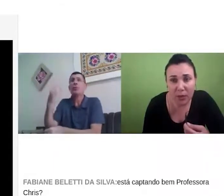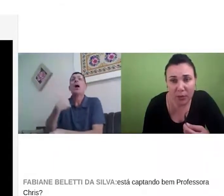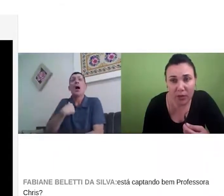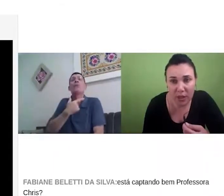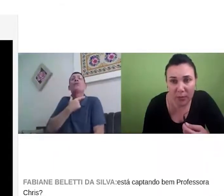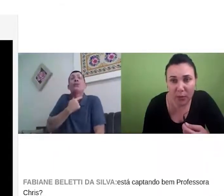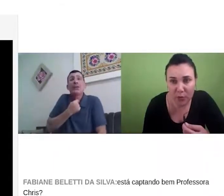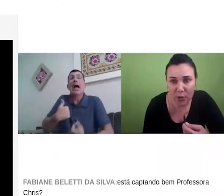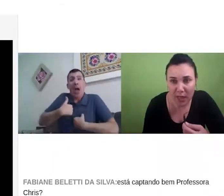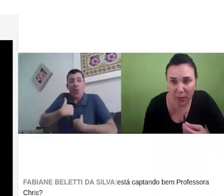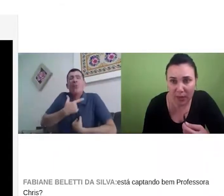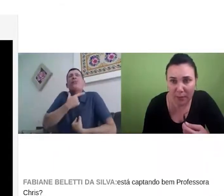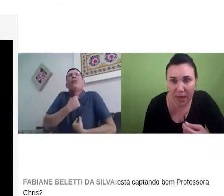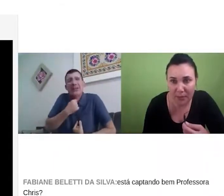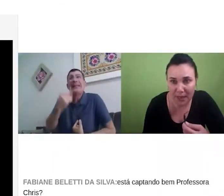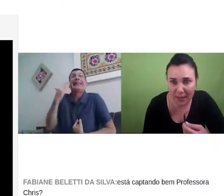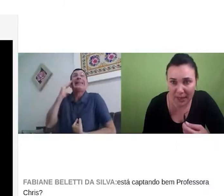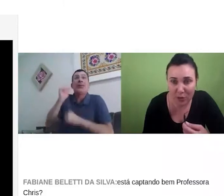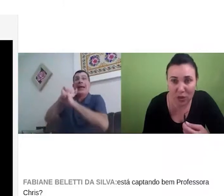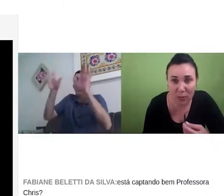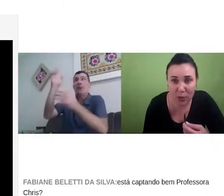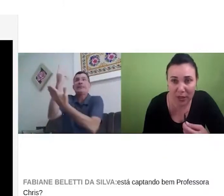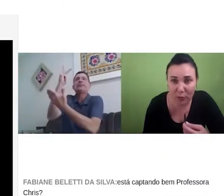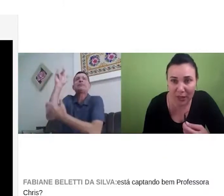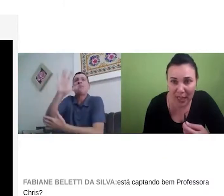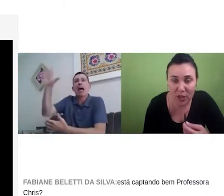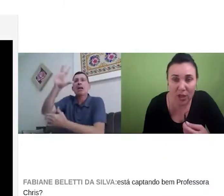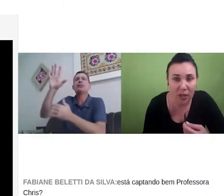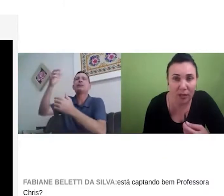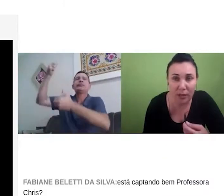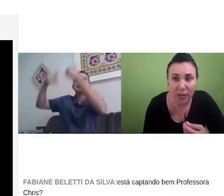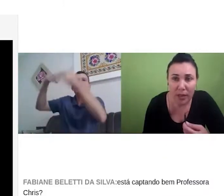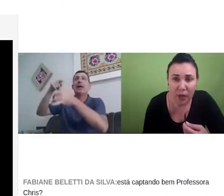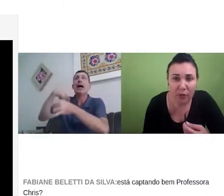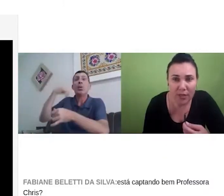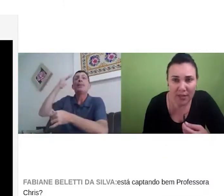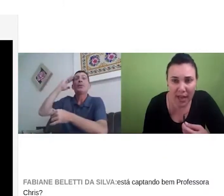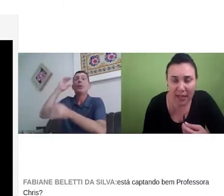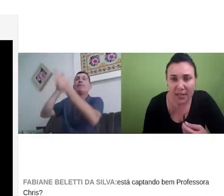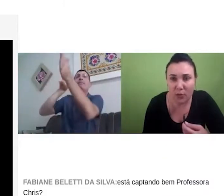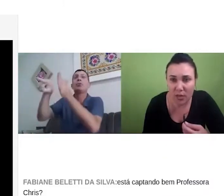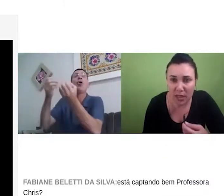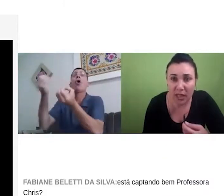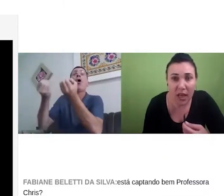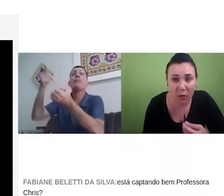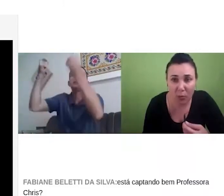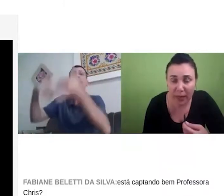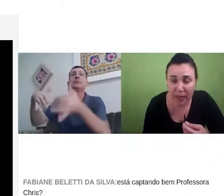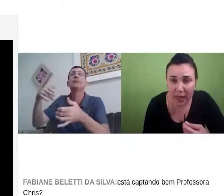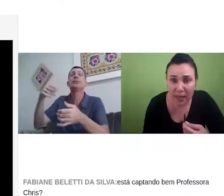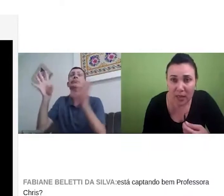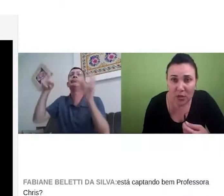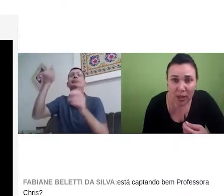Mas, naquele momento, não havia profissional para me atender. Eu tinha muita vontade. Eu via os slides, eu conseguia